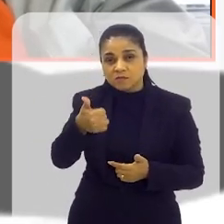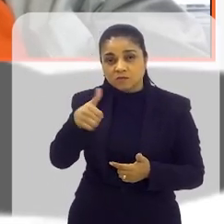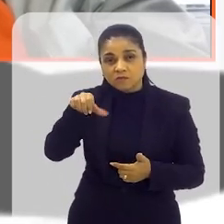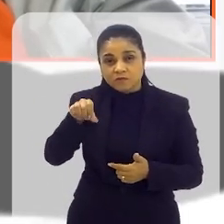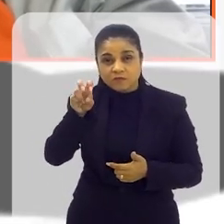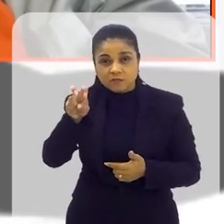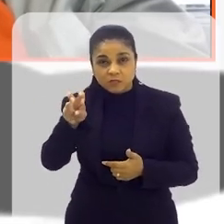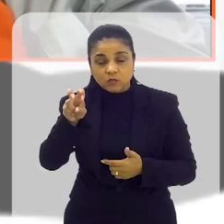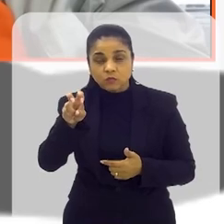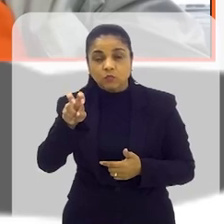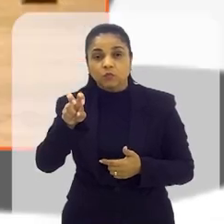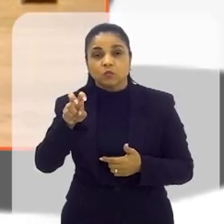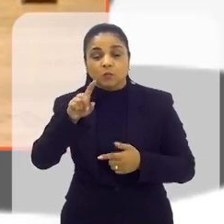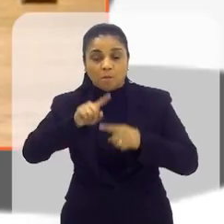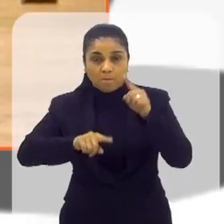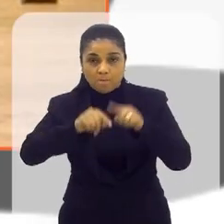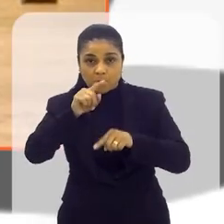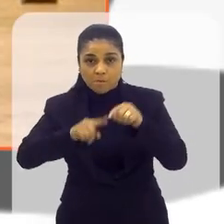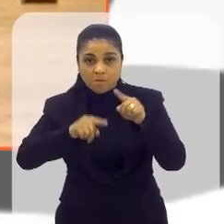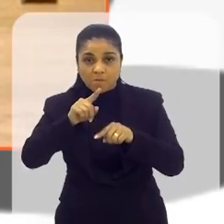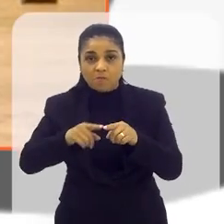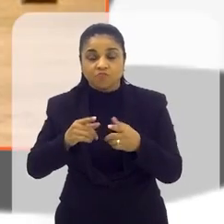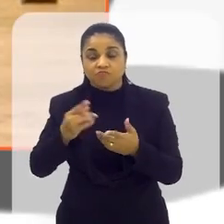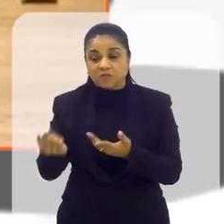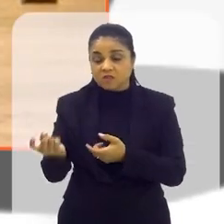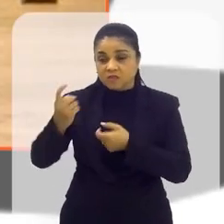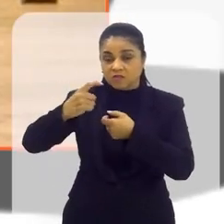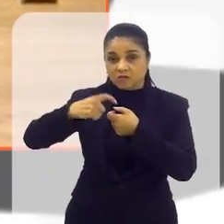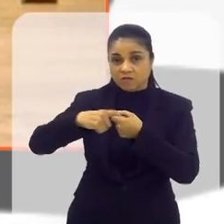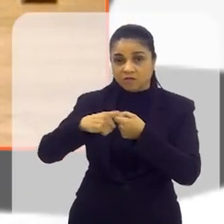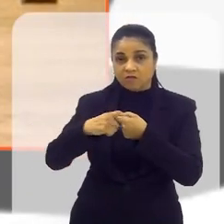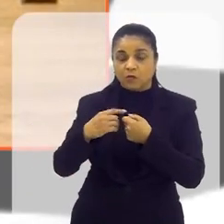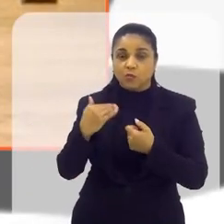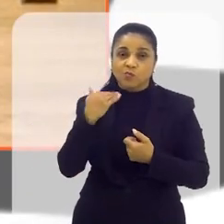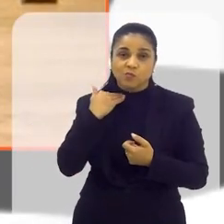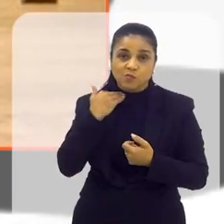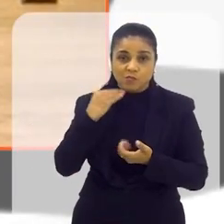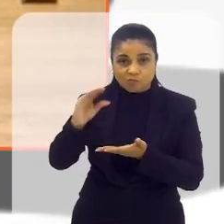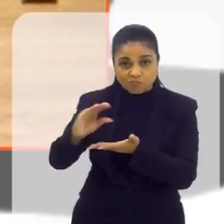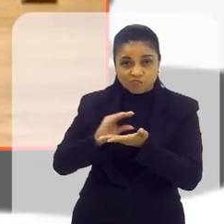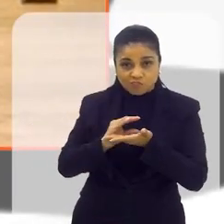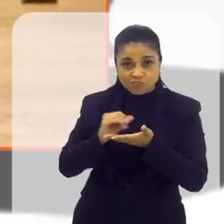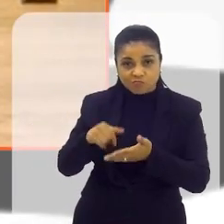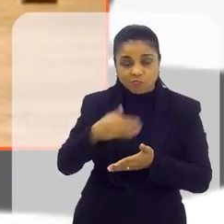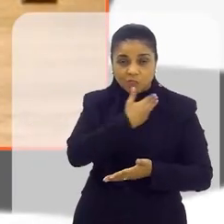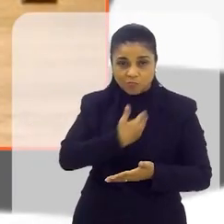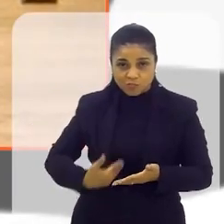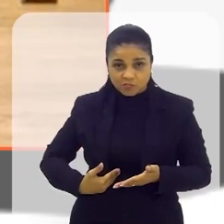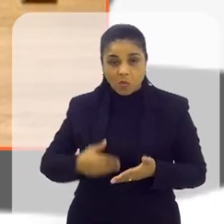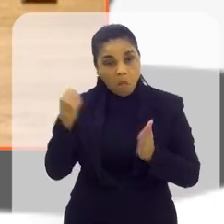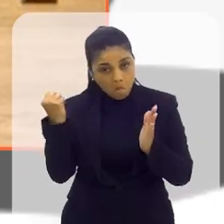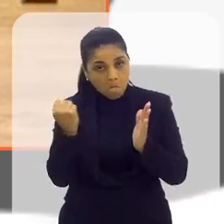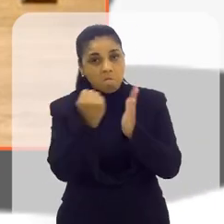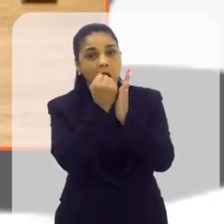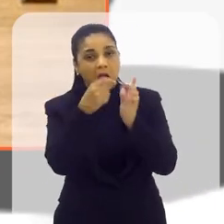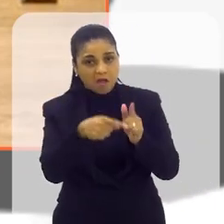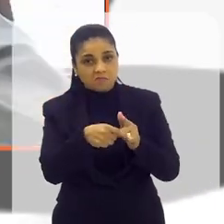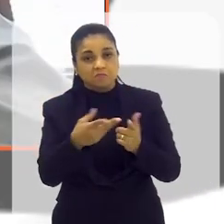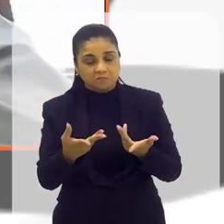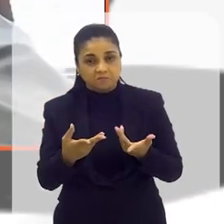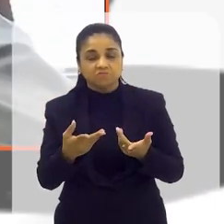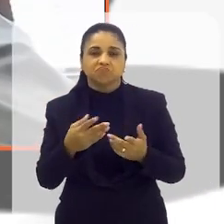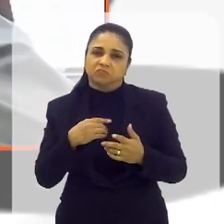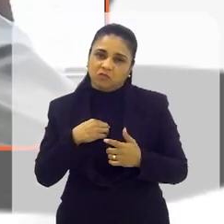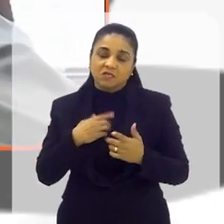gerando uma economia de quase 600 mil reais aos cofres públicos. Isso é um marco da sua gestão. dúvida,